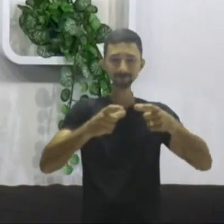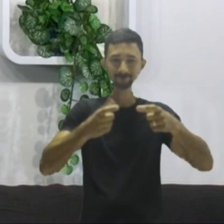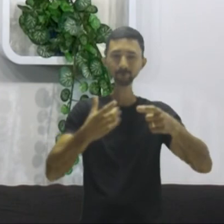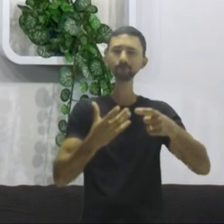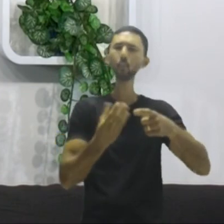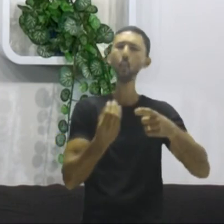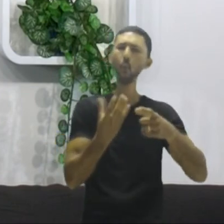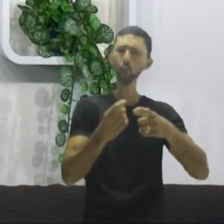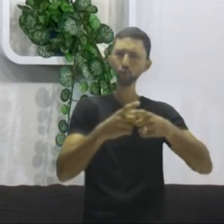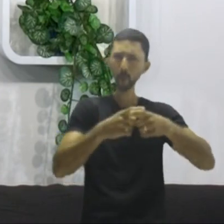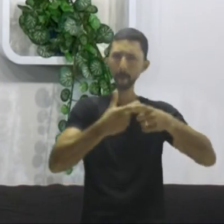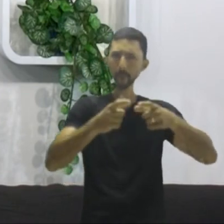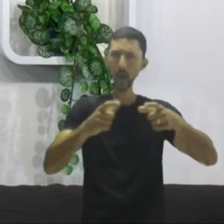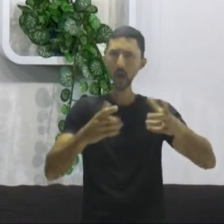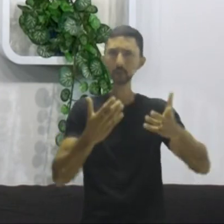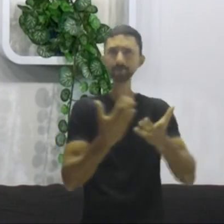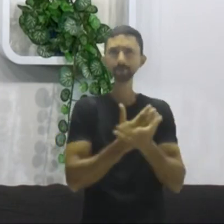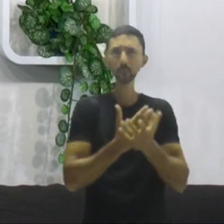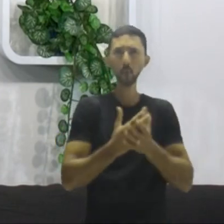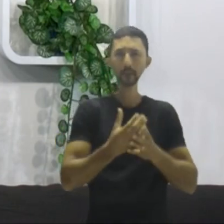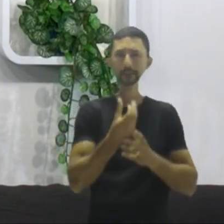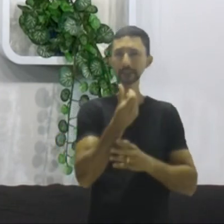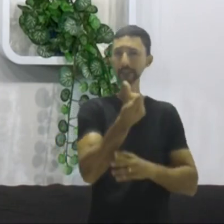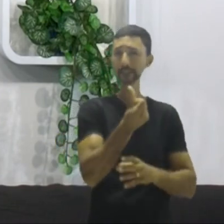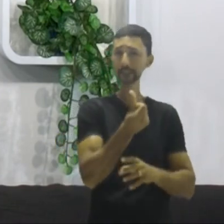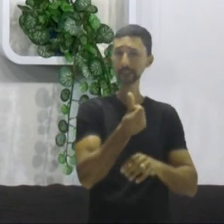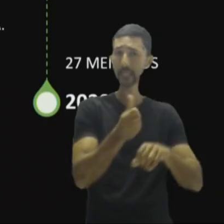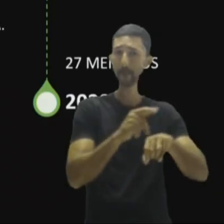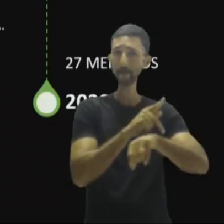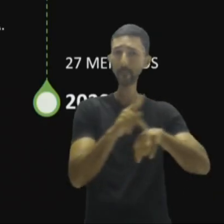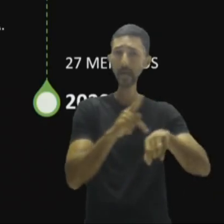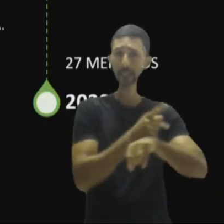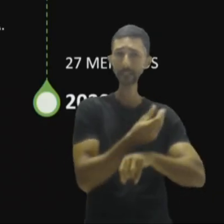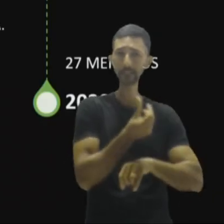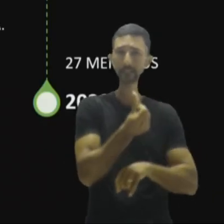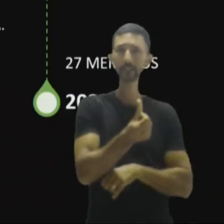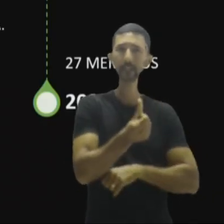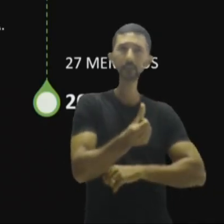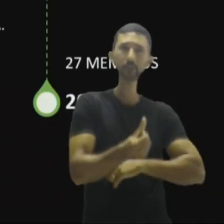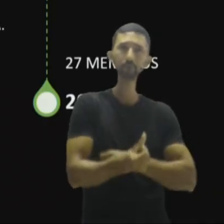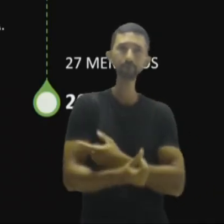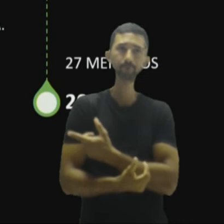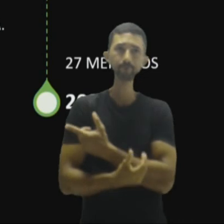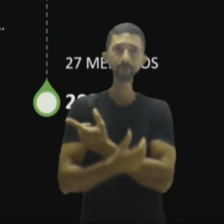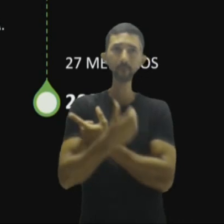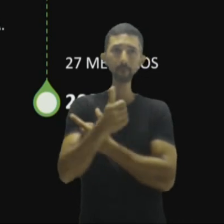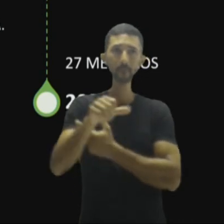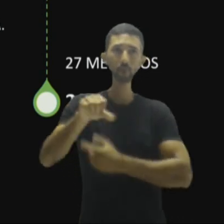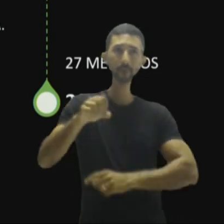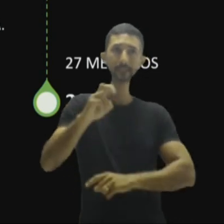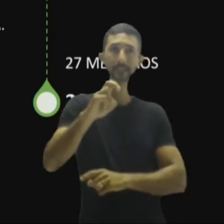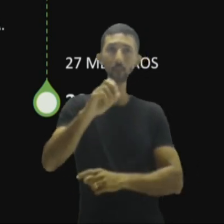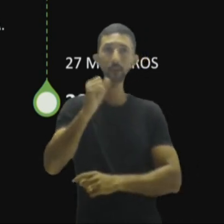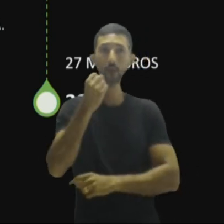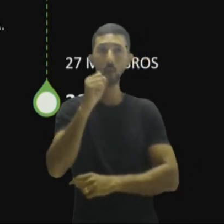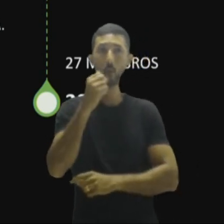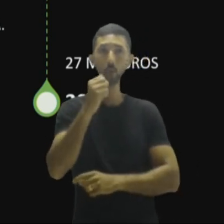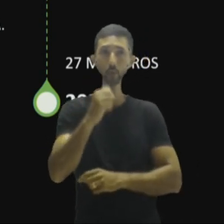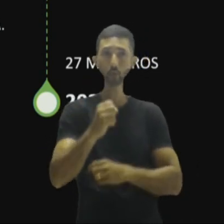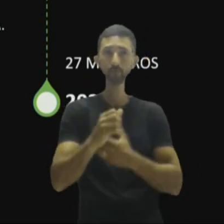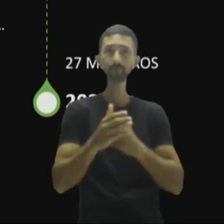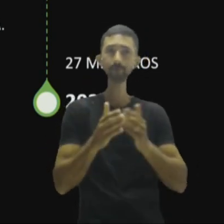bastante. Começa ali apenas com seis membros, como vocês podem notar no slide, 1958,